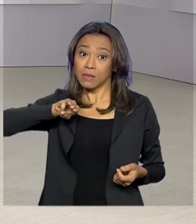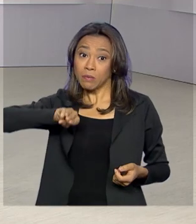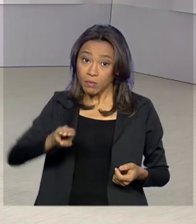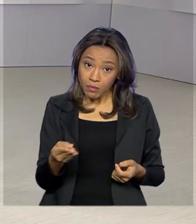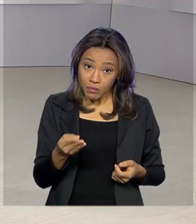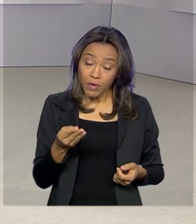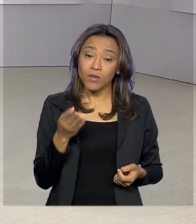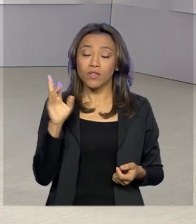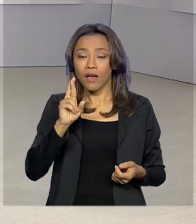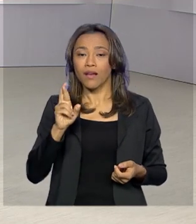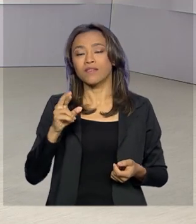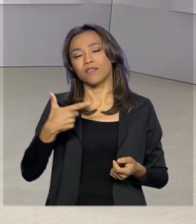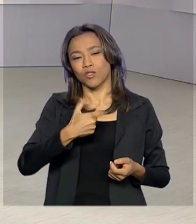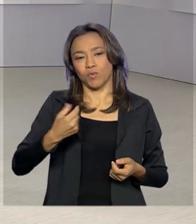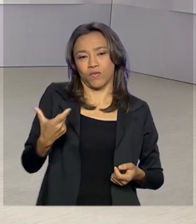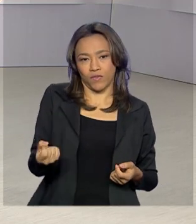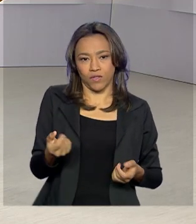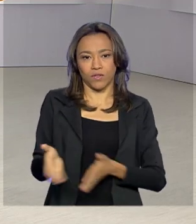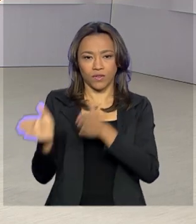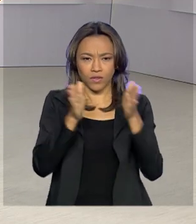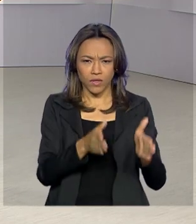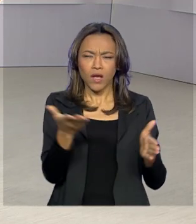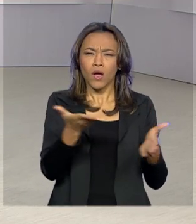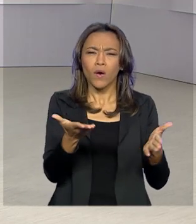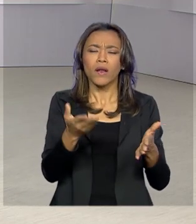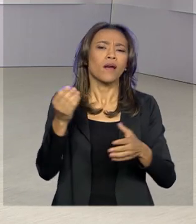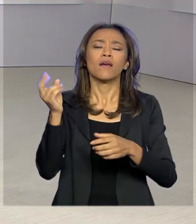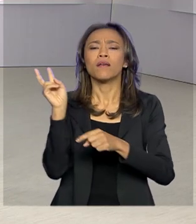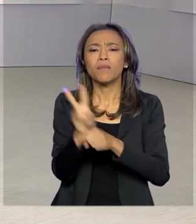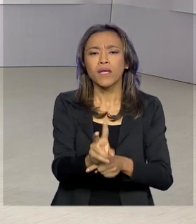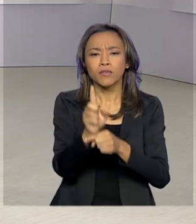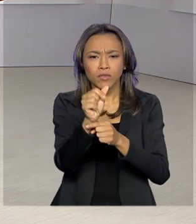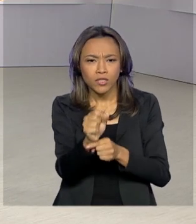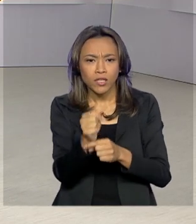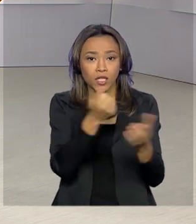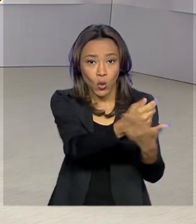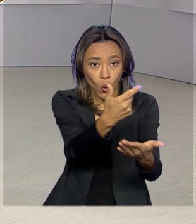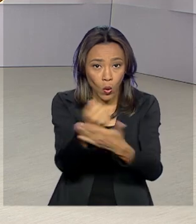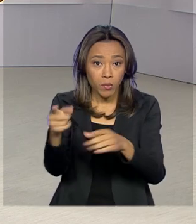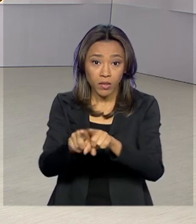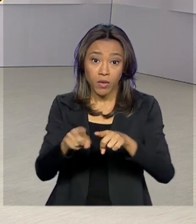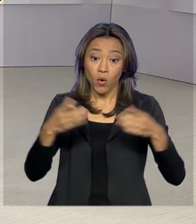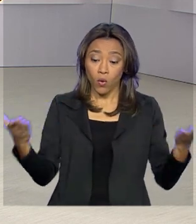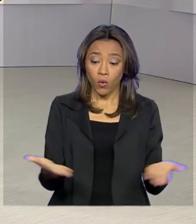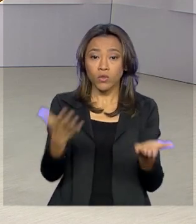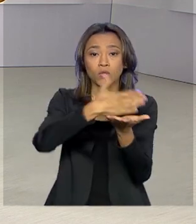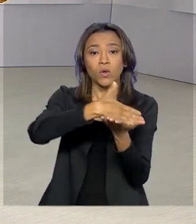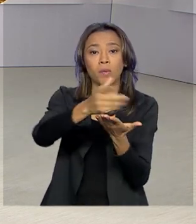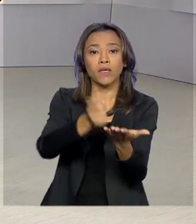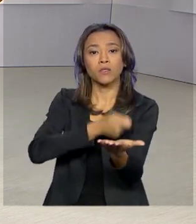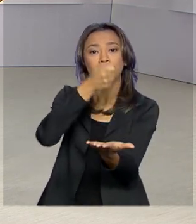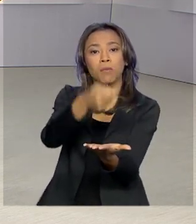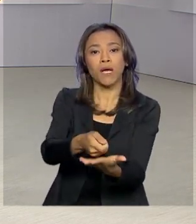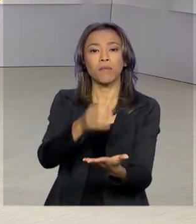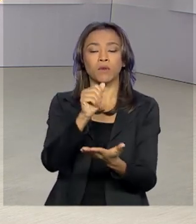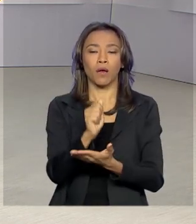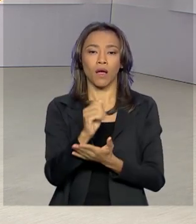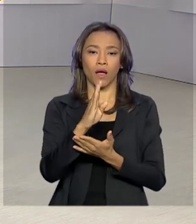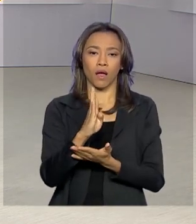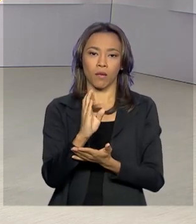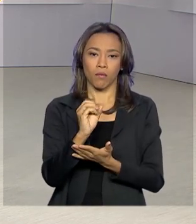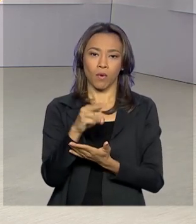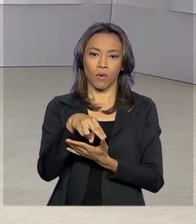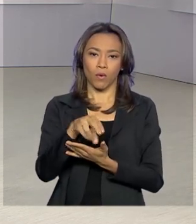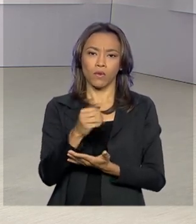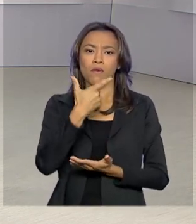E por falar em crédito mais barato e consumo, começa hoje o pagamento do abono salarial aos trabalhadores nascidos em